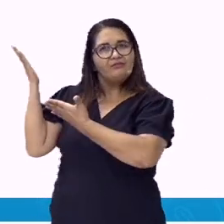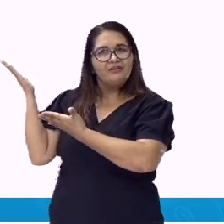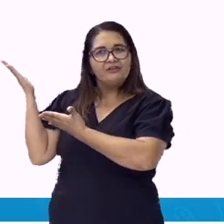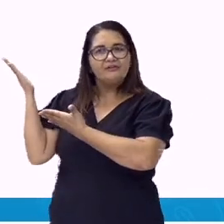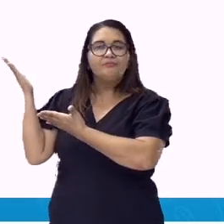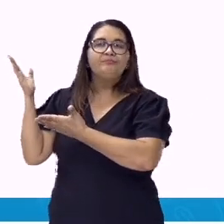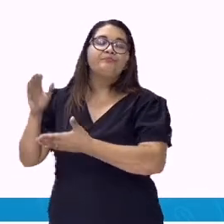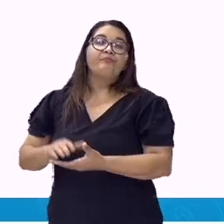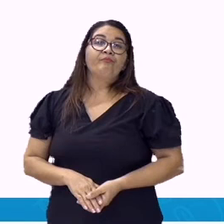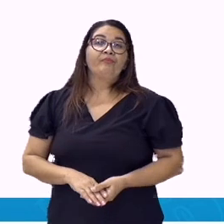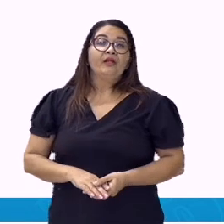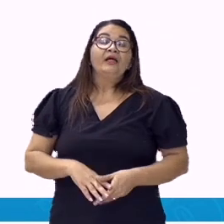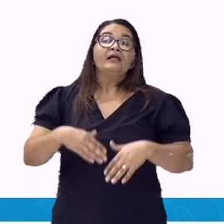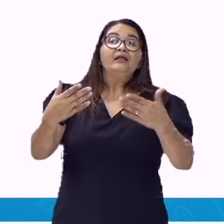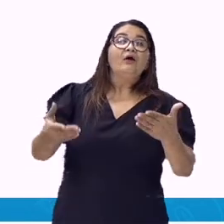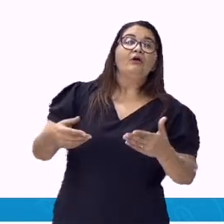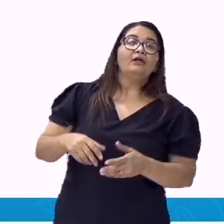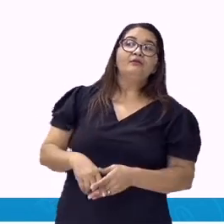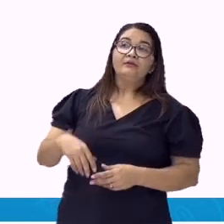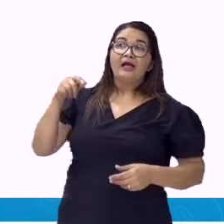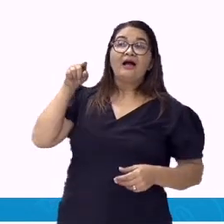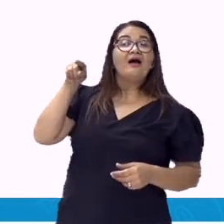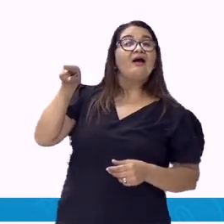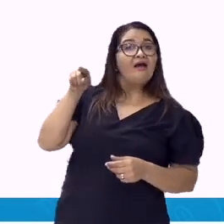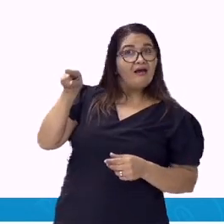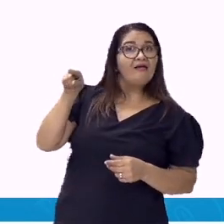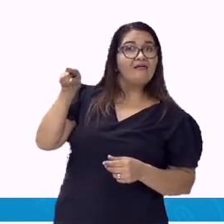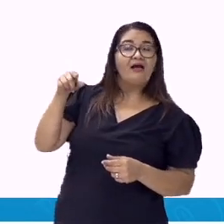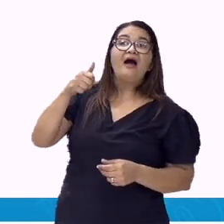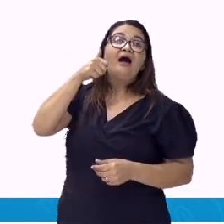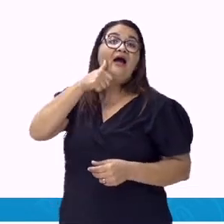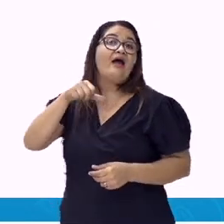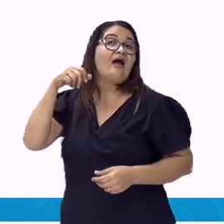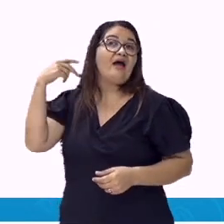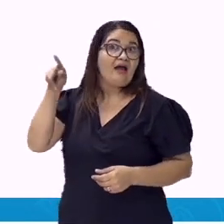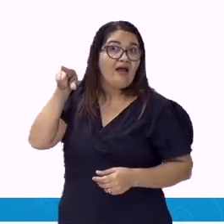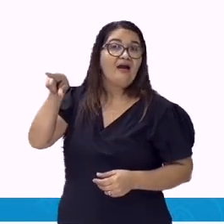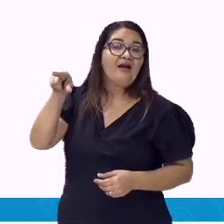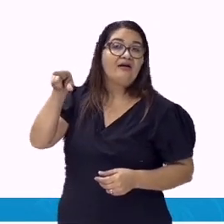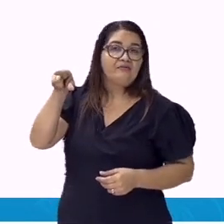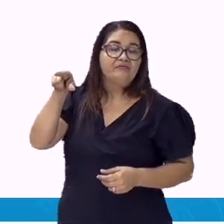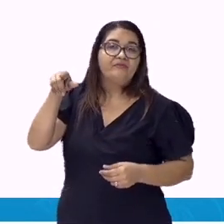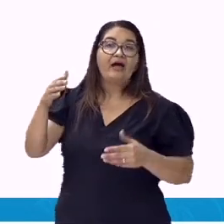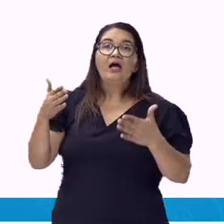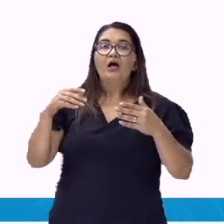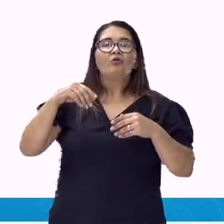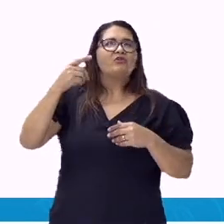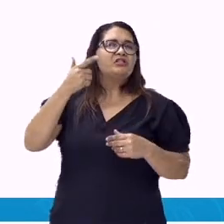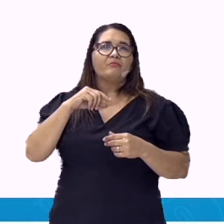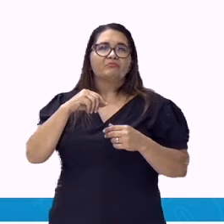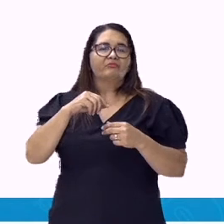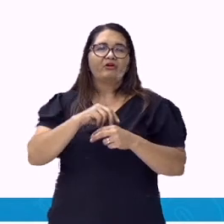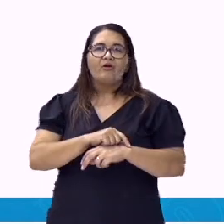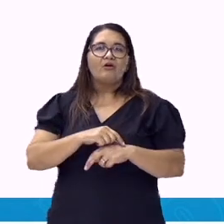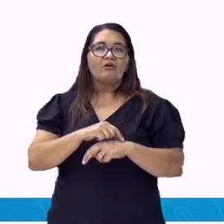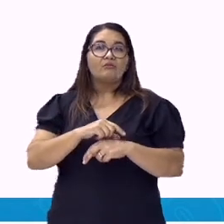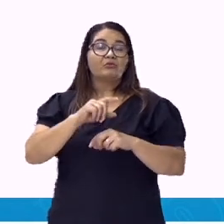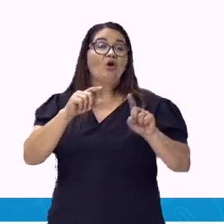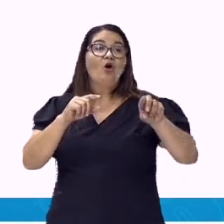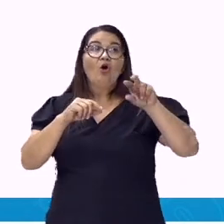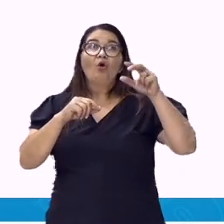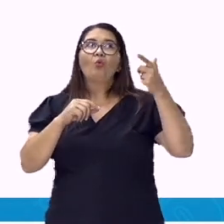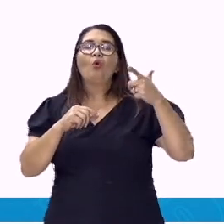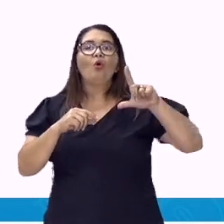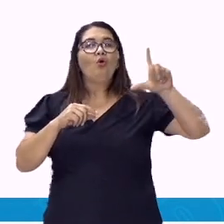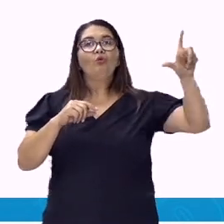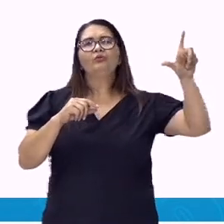Ela fará outras apresentações. Outras aqui, a gente não consegue identificar